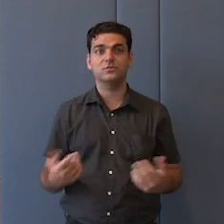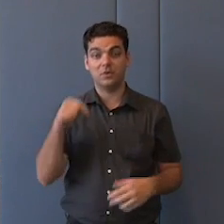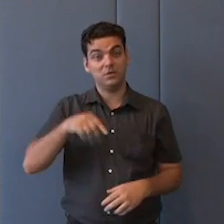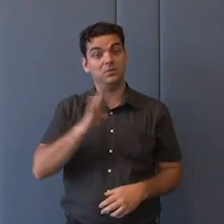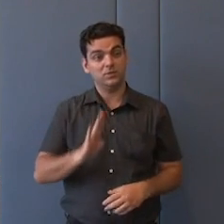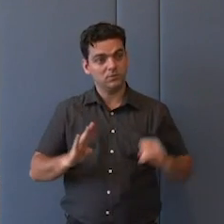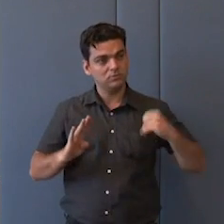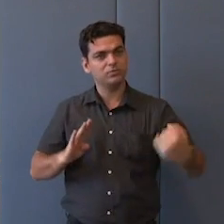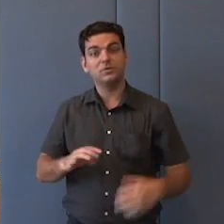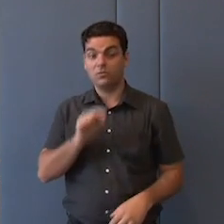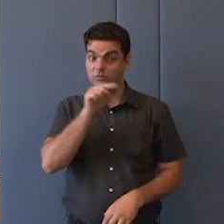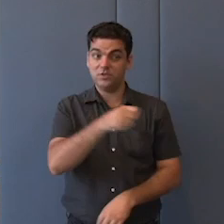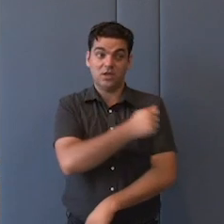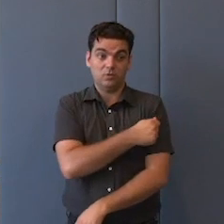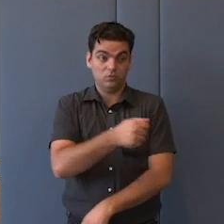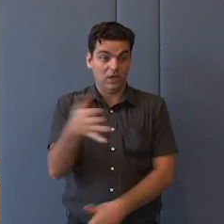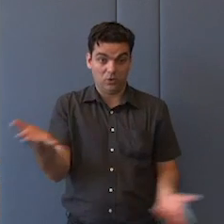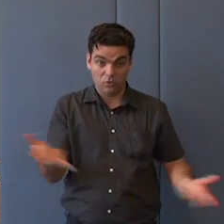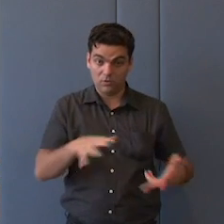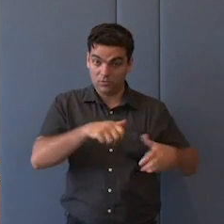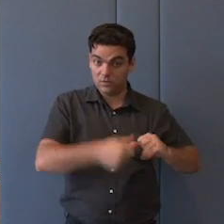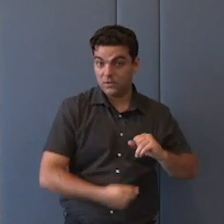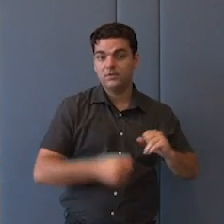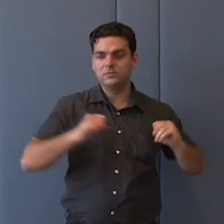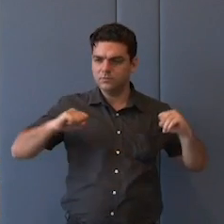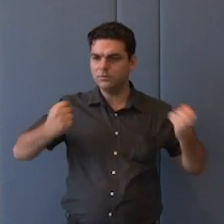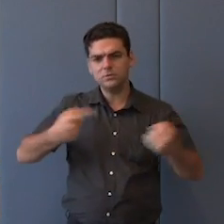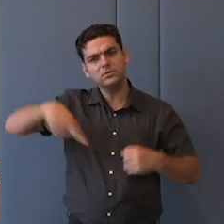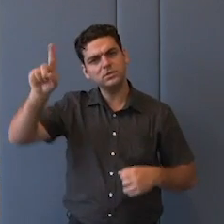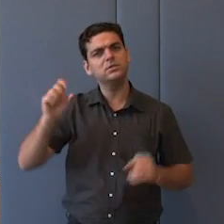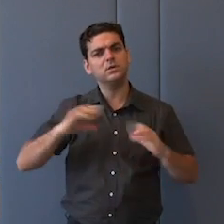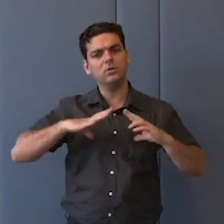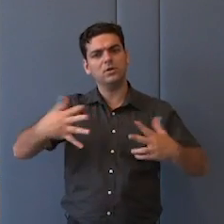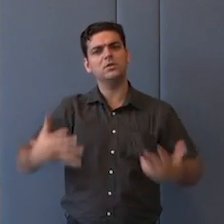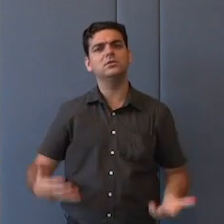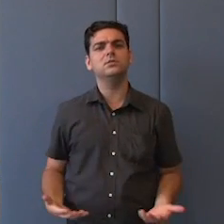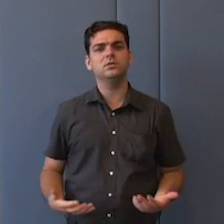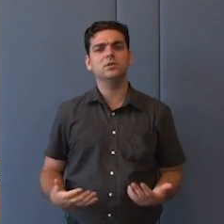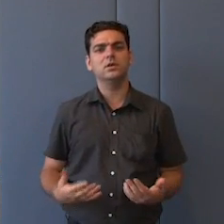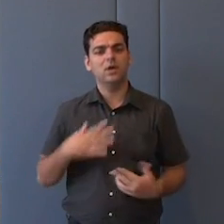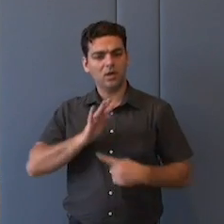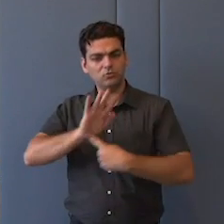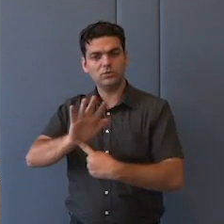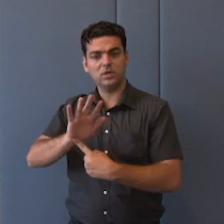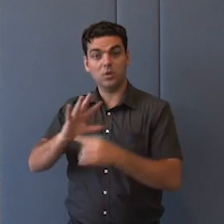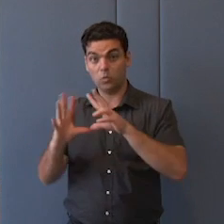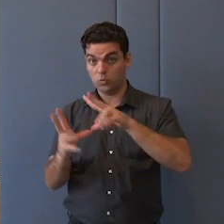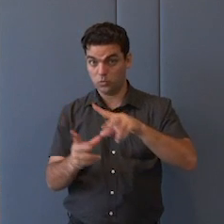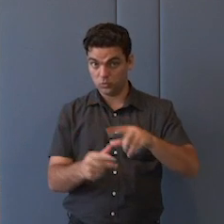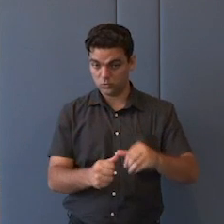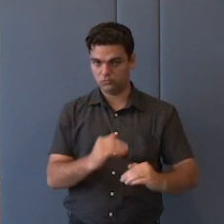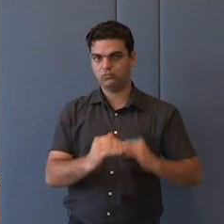nós estamos nos deixando influir, estamos renunciando à nossa responsabilidade de tentar influir no mundo a favor dos nossos